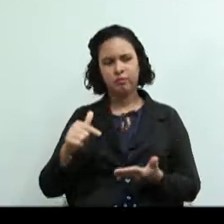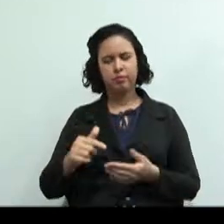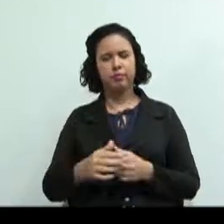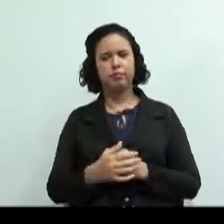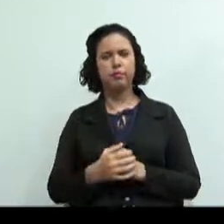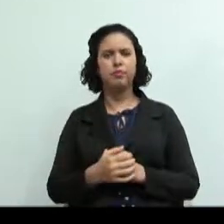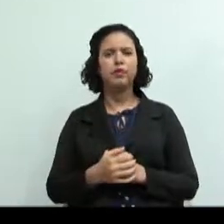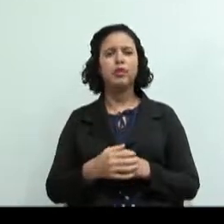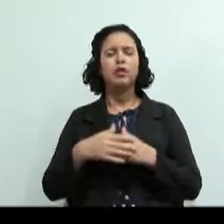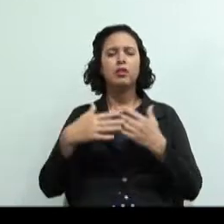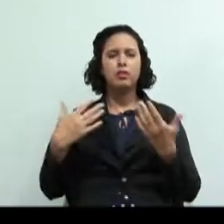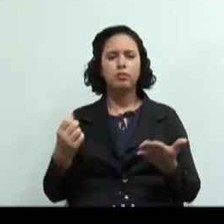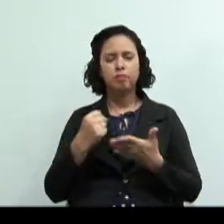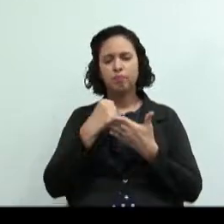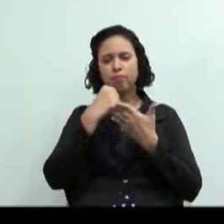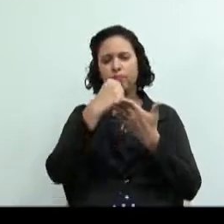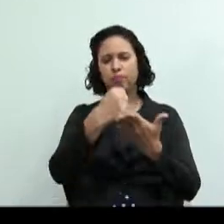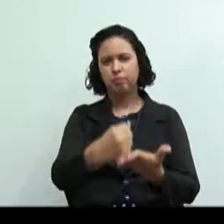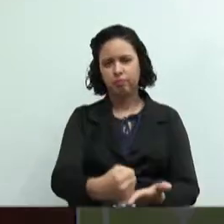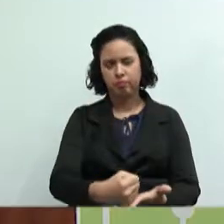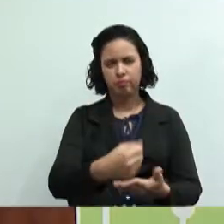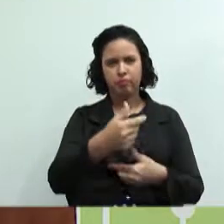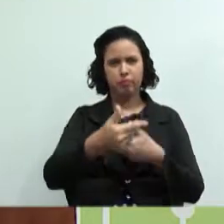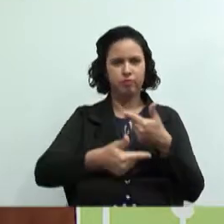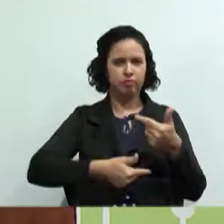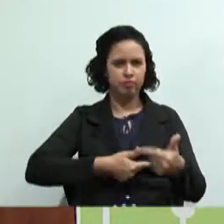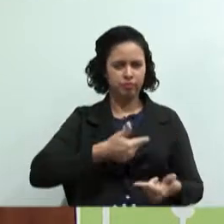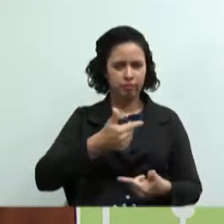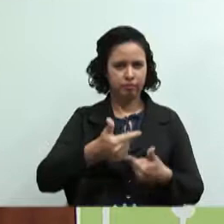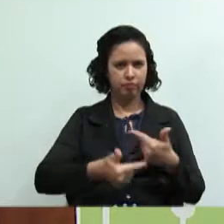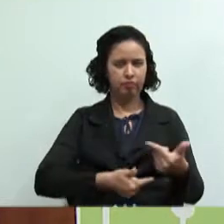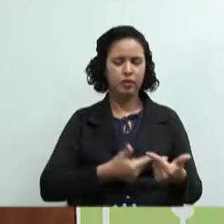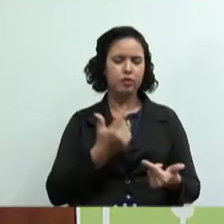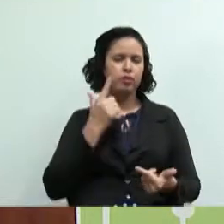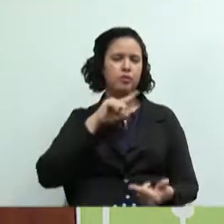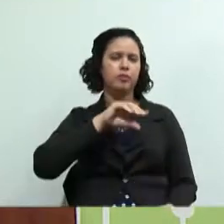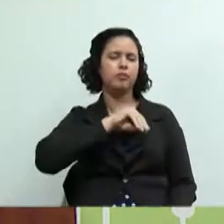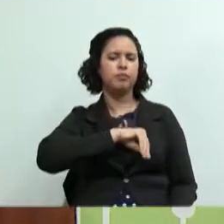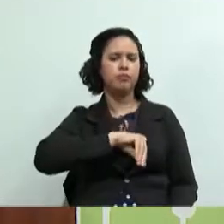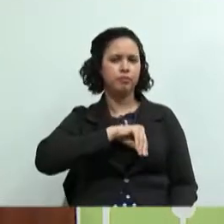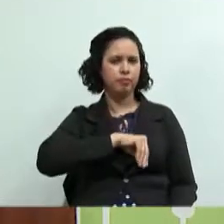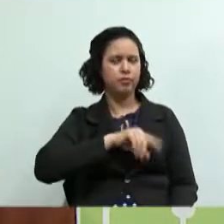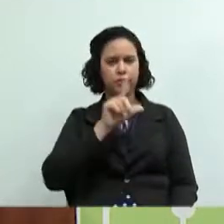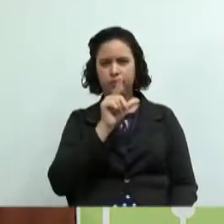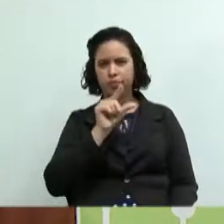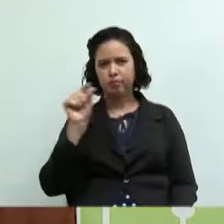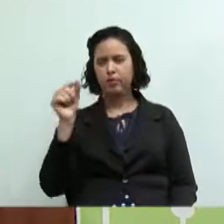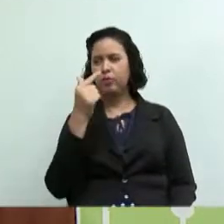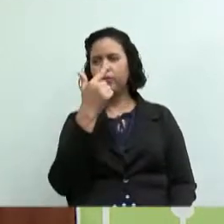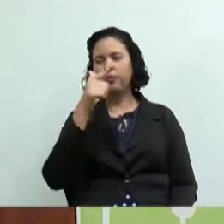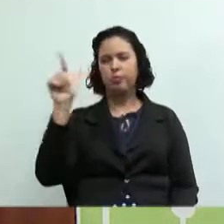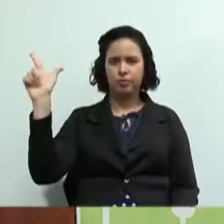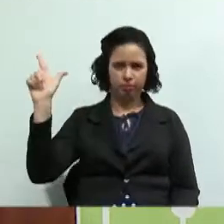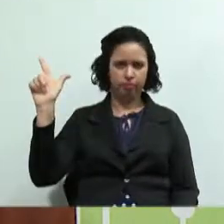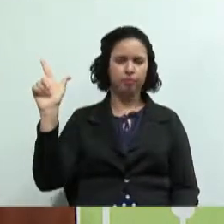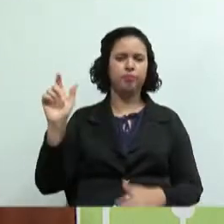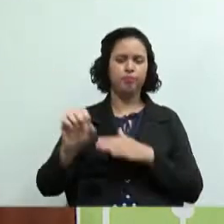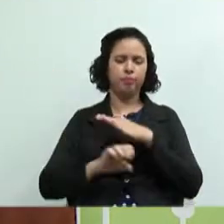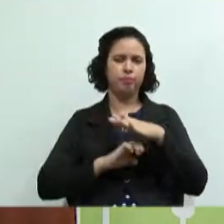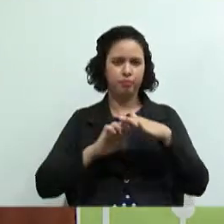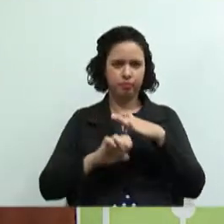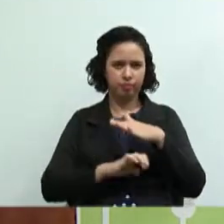vai presta o serviço ganha a remuneração por aquele serviço e vai embora prestar serviço para outra firma